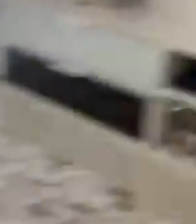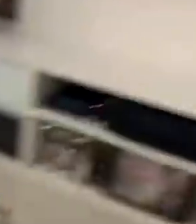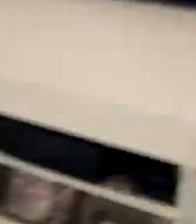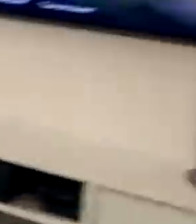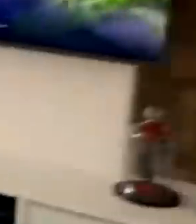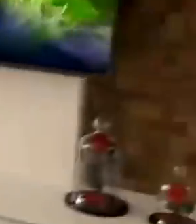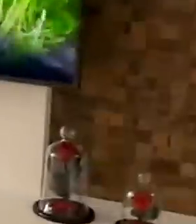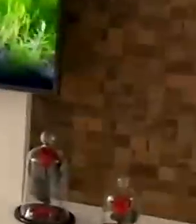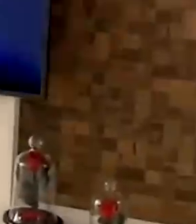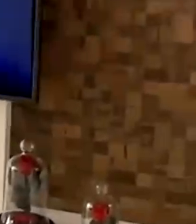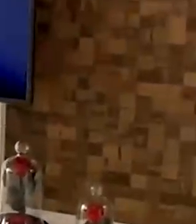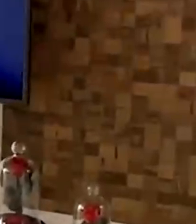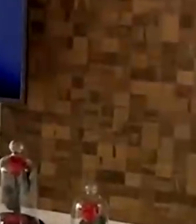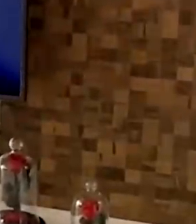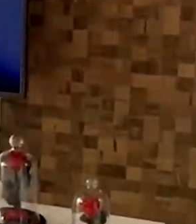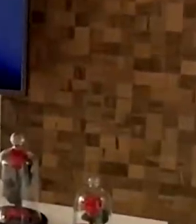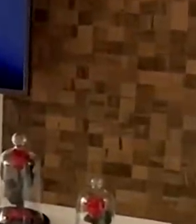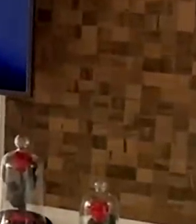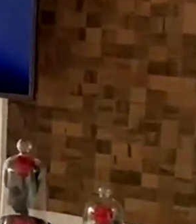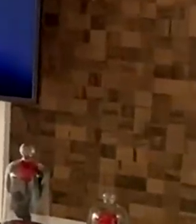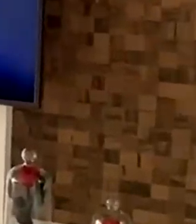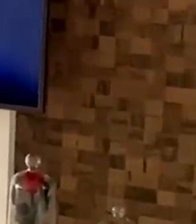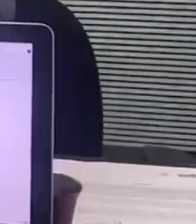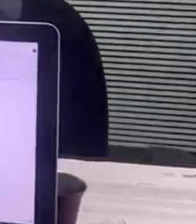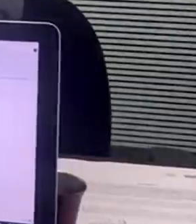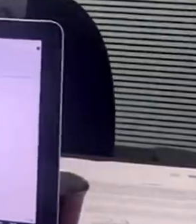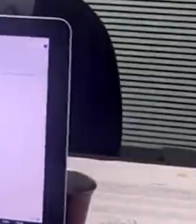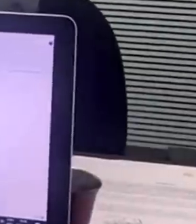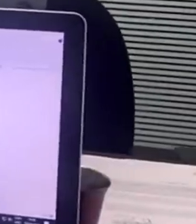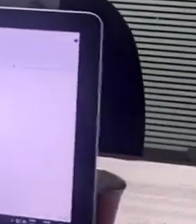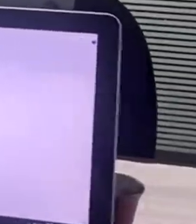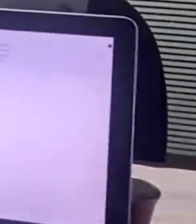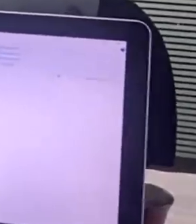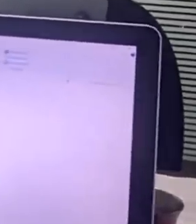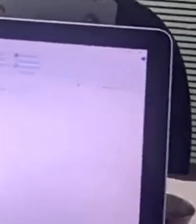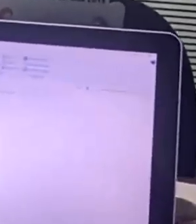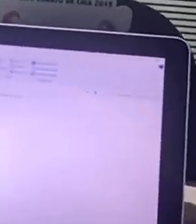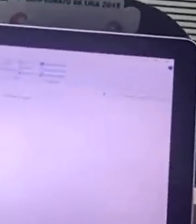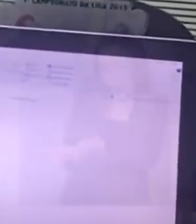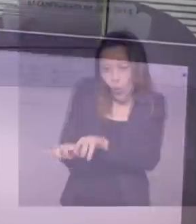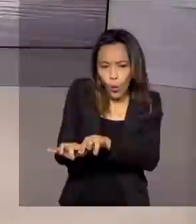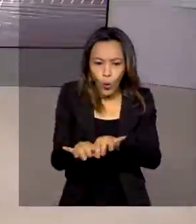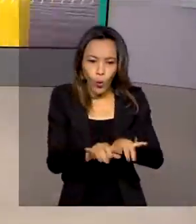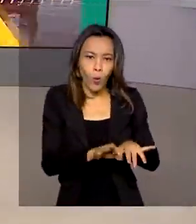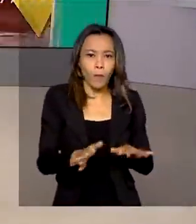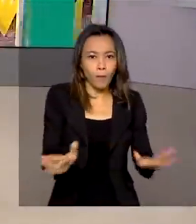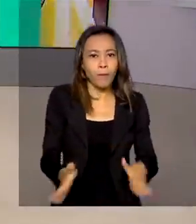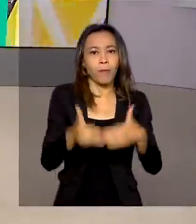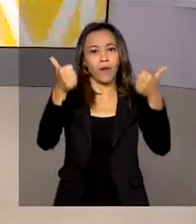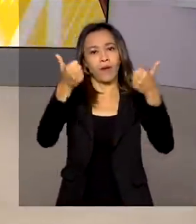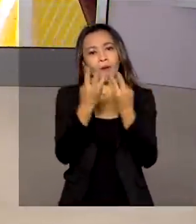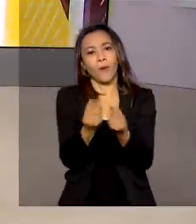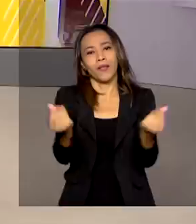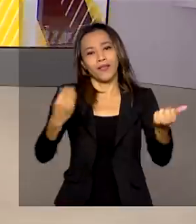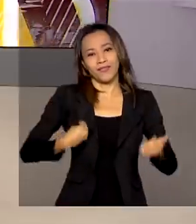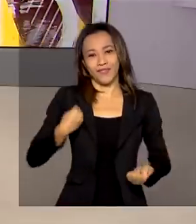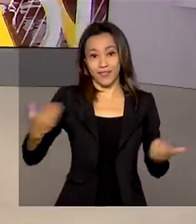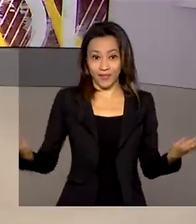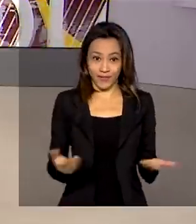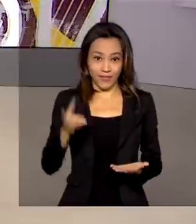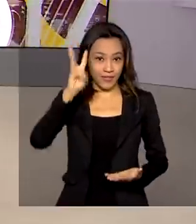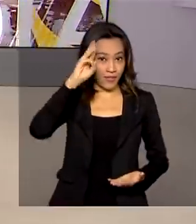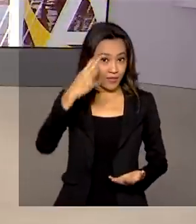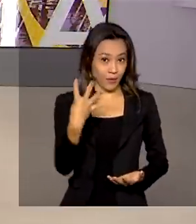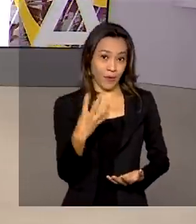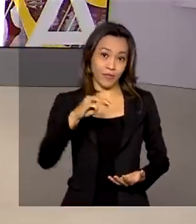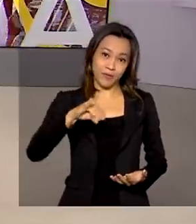ver como as conexões em rede e a inteligência artificial melhoram a qualidade de vida. Terça-feira, 4 de